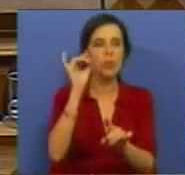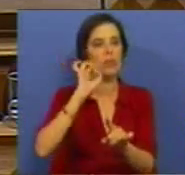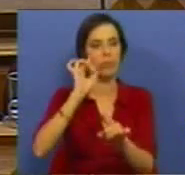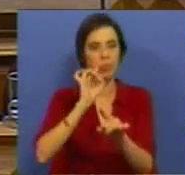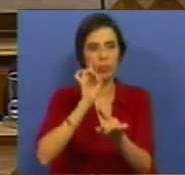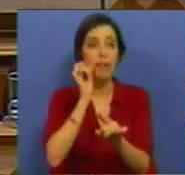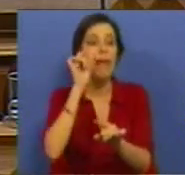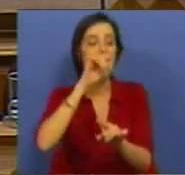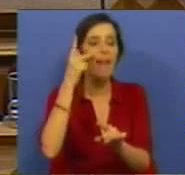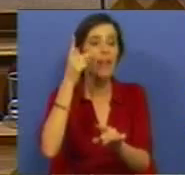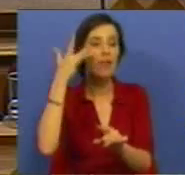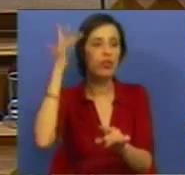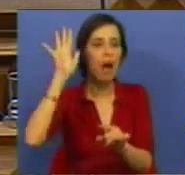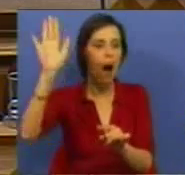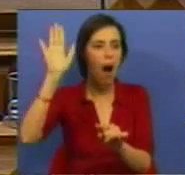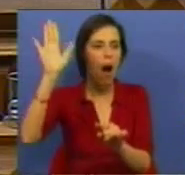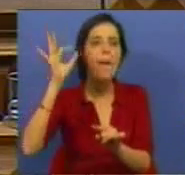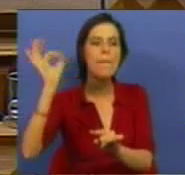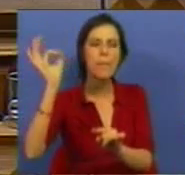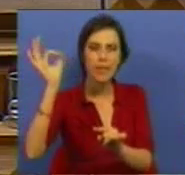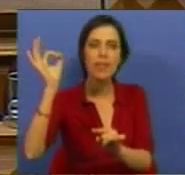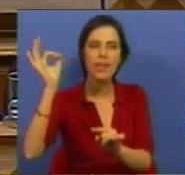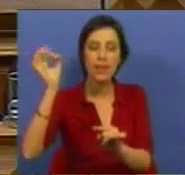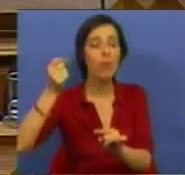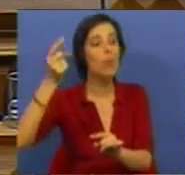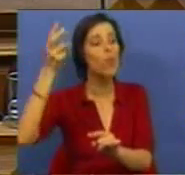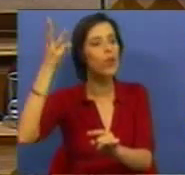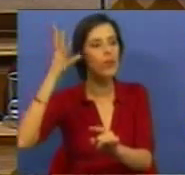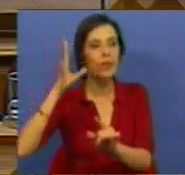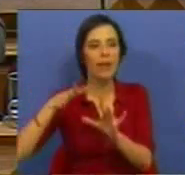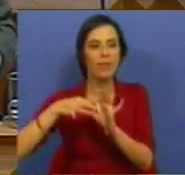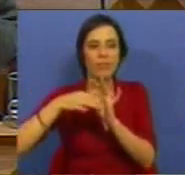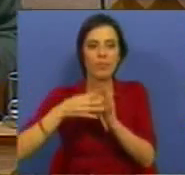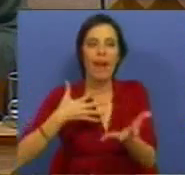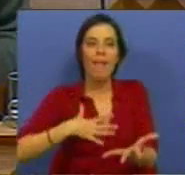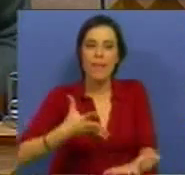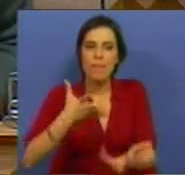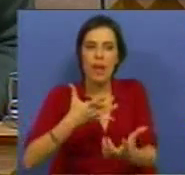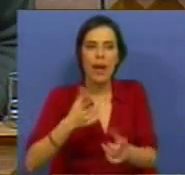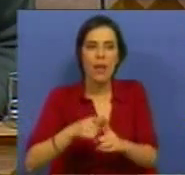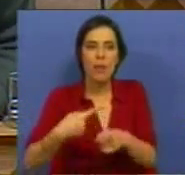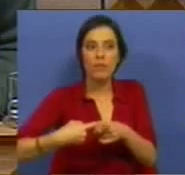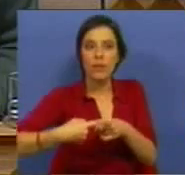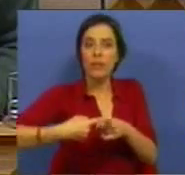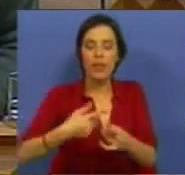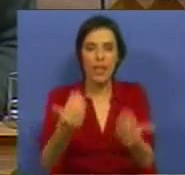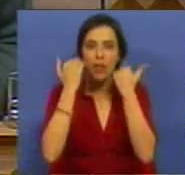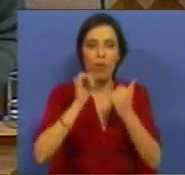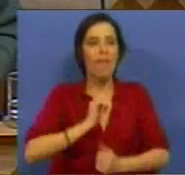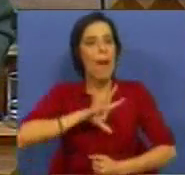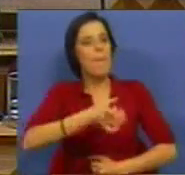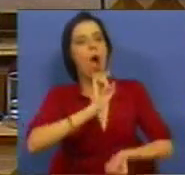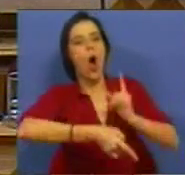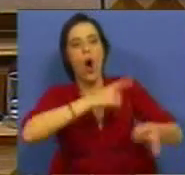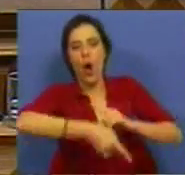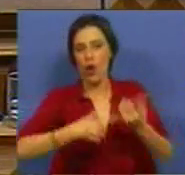importante para quem vive no estrangeiro e precisa e muitas vezes tem uma grande sede da informação do seu país.